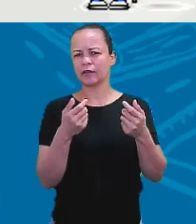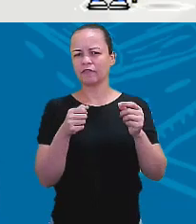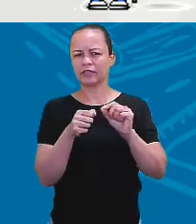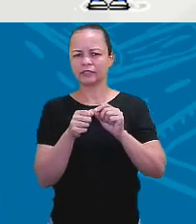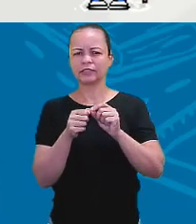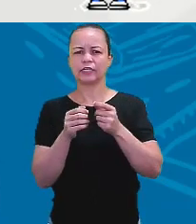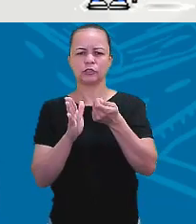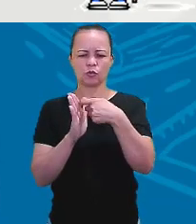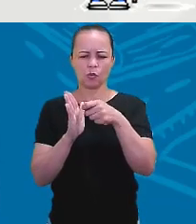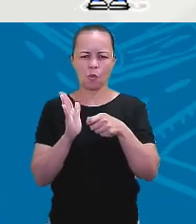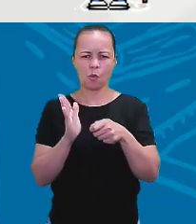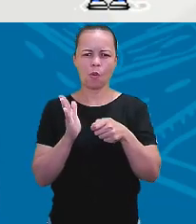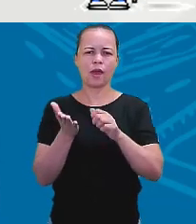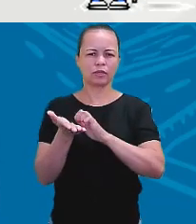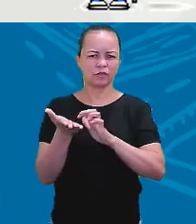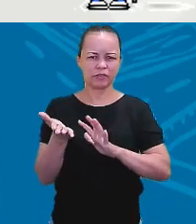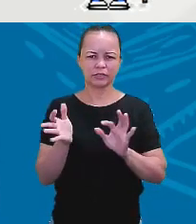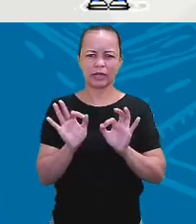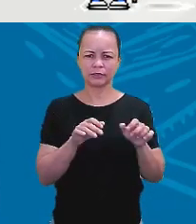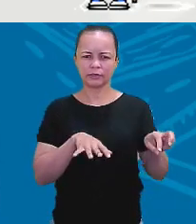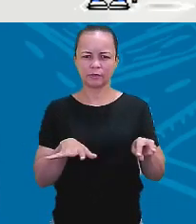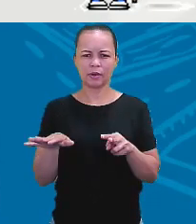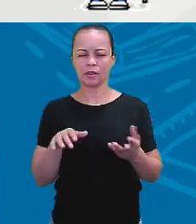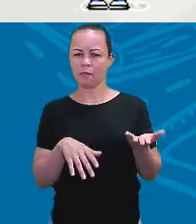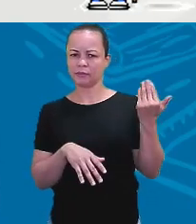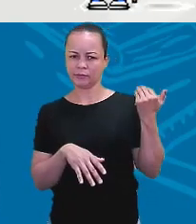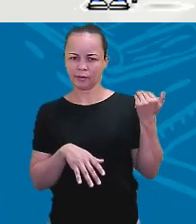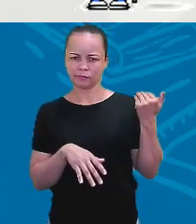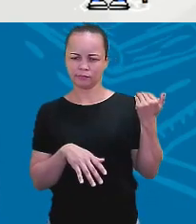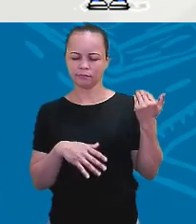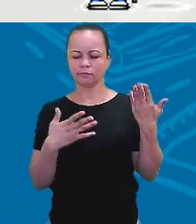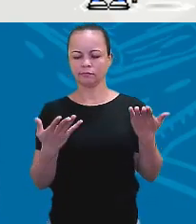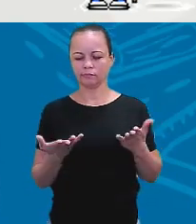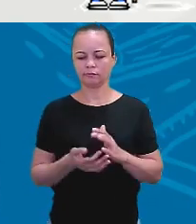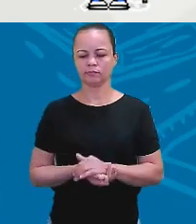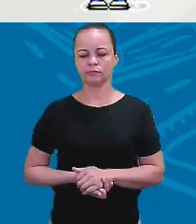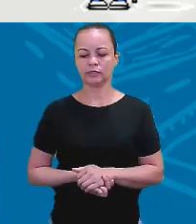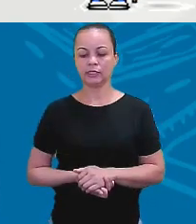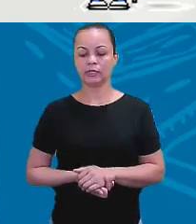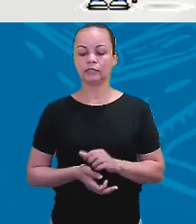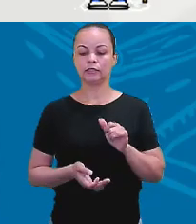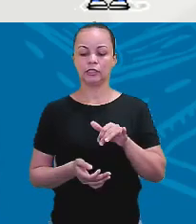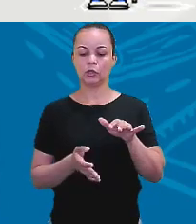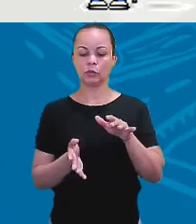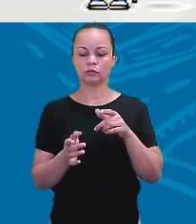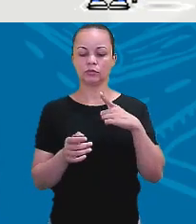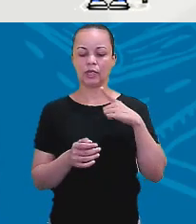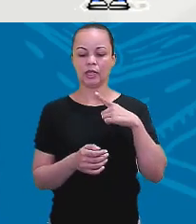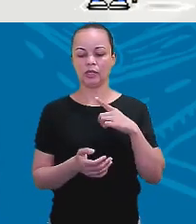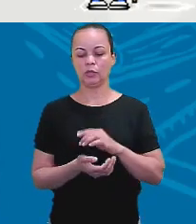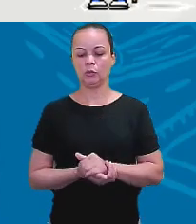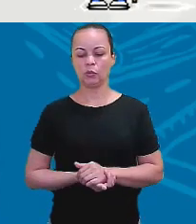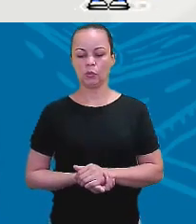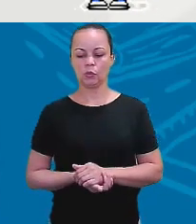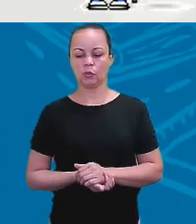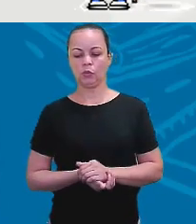fizeram a letra de casa, né? A semana passada. Veja aí, Did. Quando eu tenho did, estou afirmando.